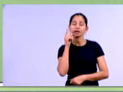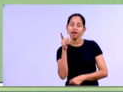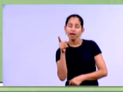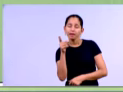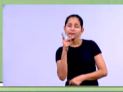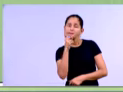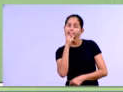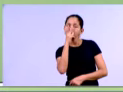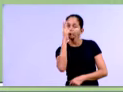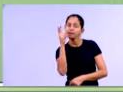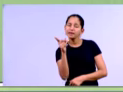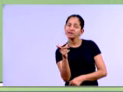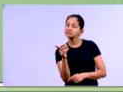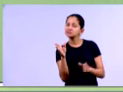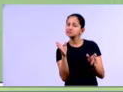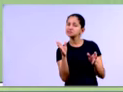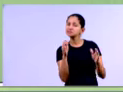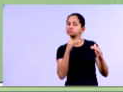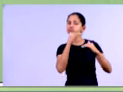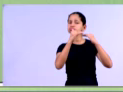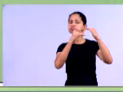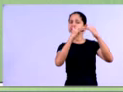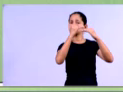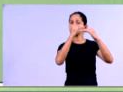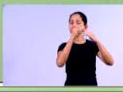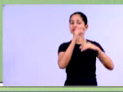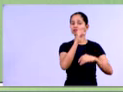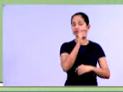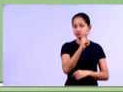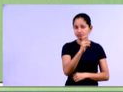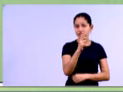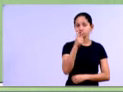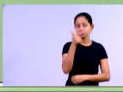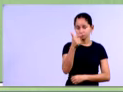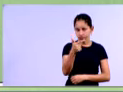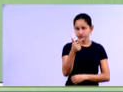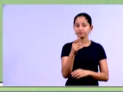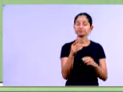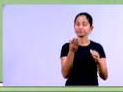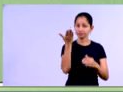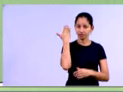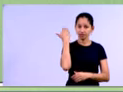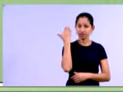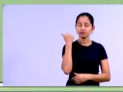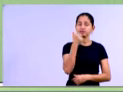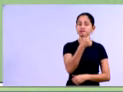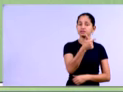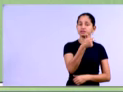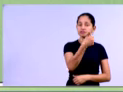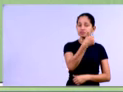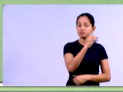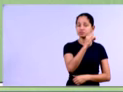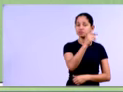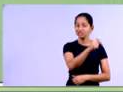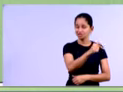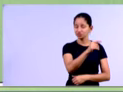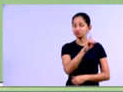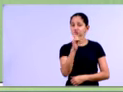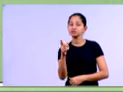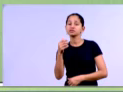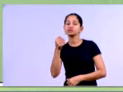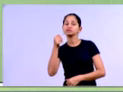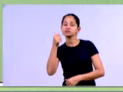cresceu 52,61%. Perceba que ela era 107 mil em 2012 e em 2013 ela é